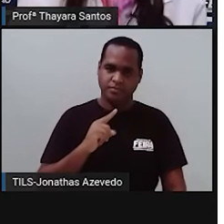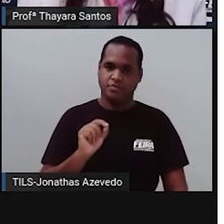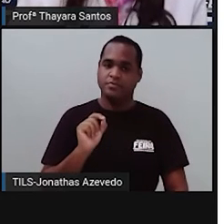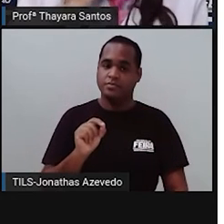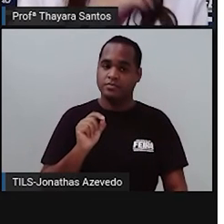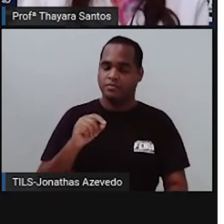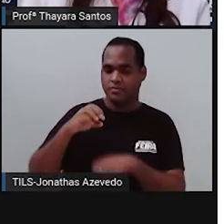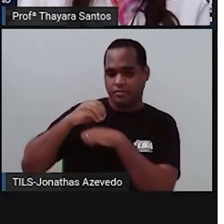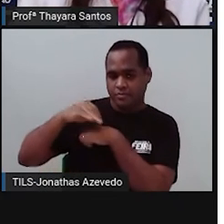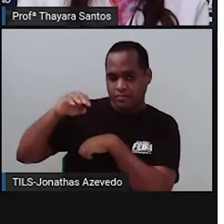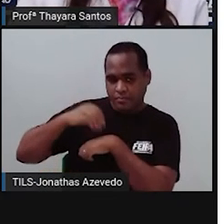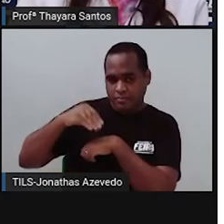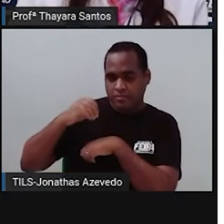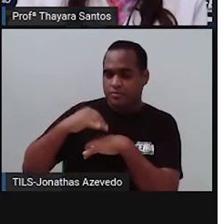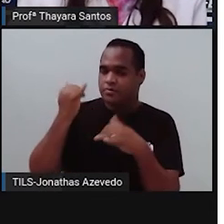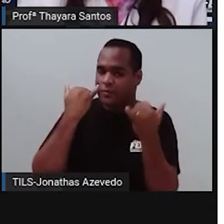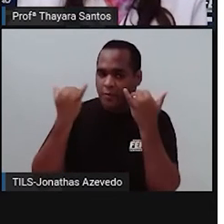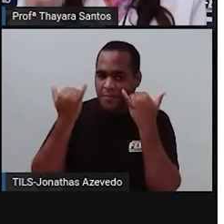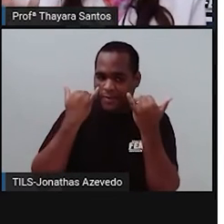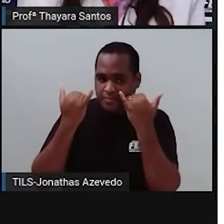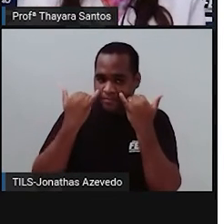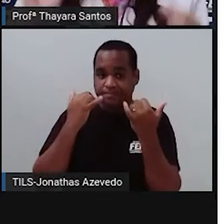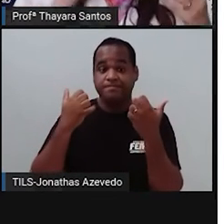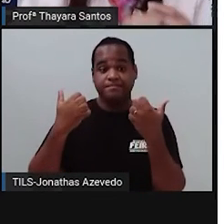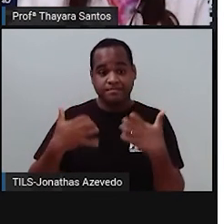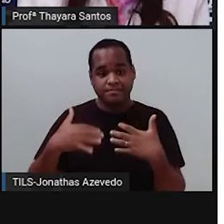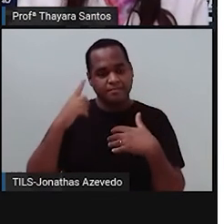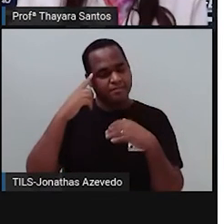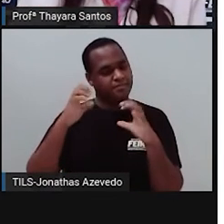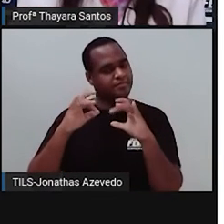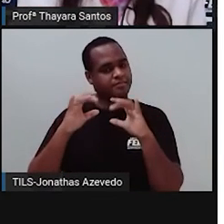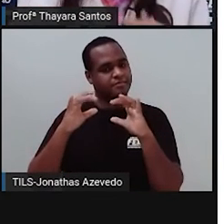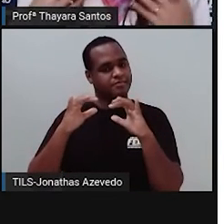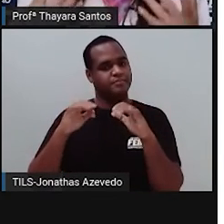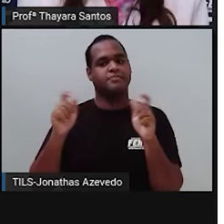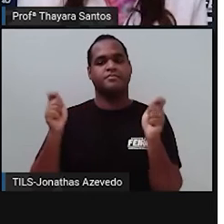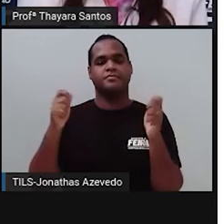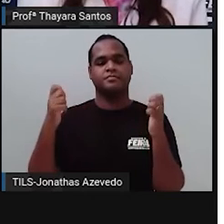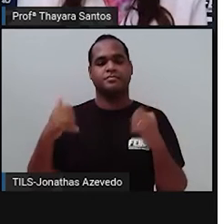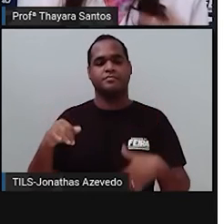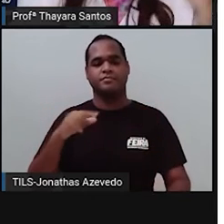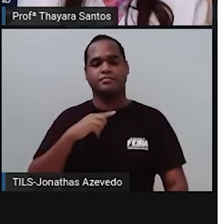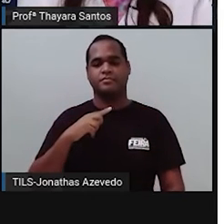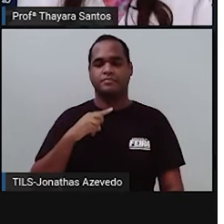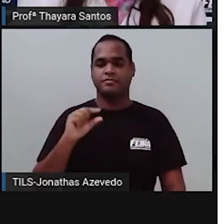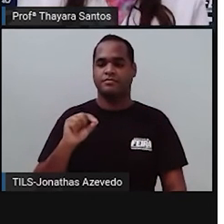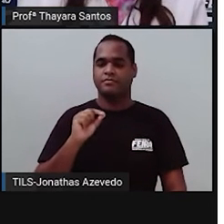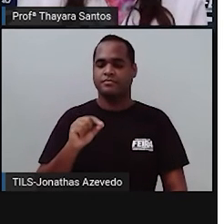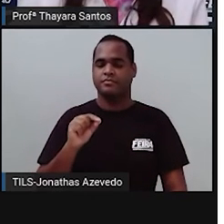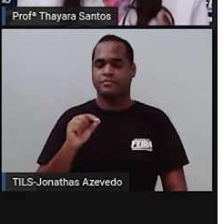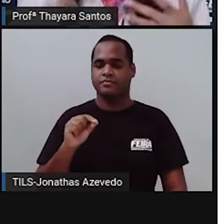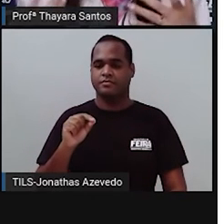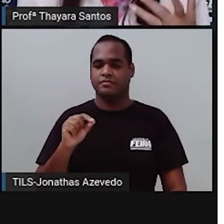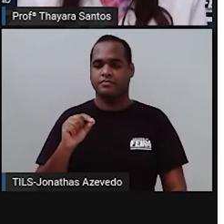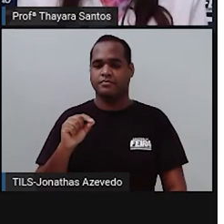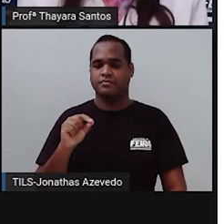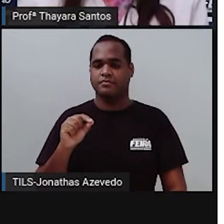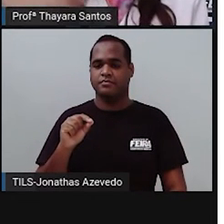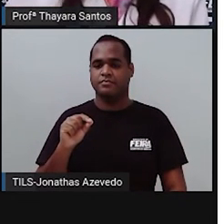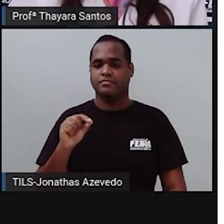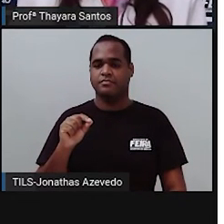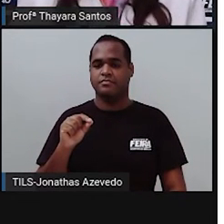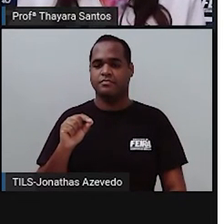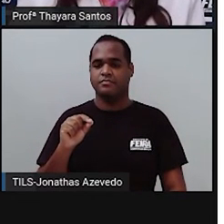informação para o neurônio seguinte. O neurônio seguinte está recebendo aquela informação, vai processar, vai passar adiante, ou então